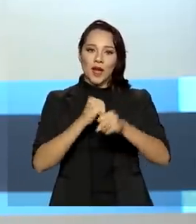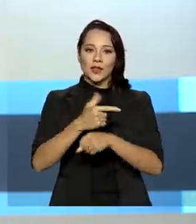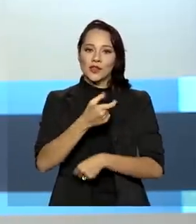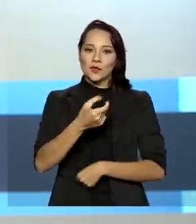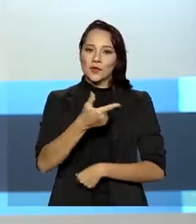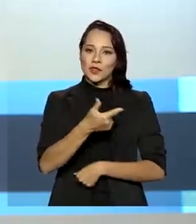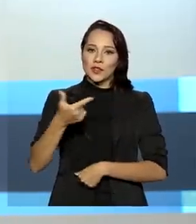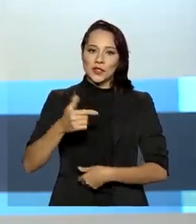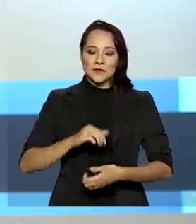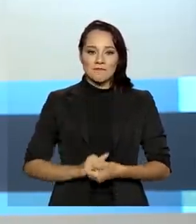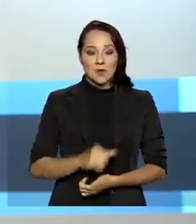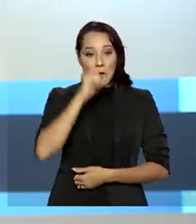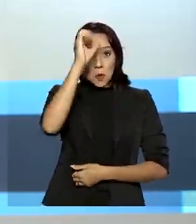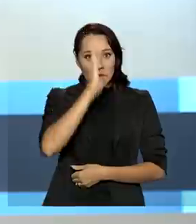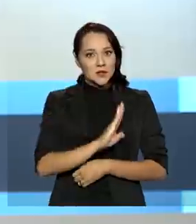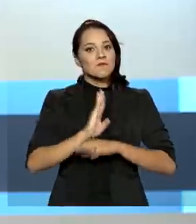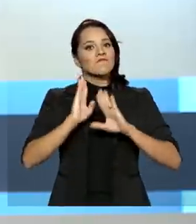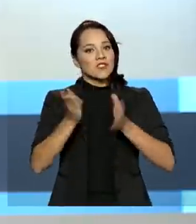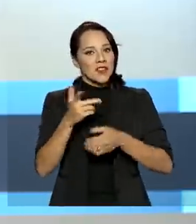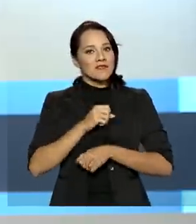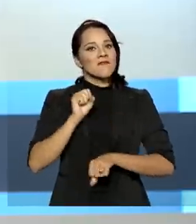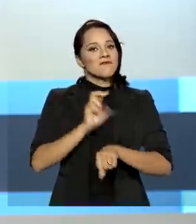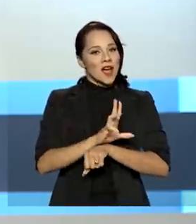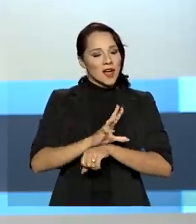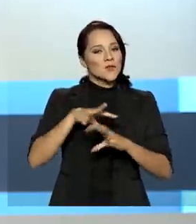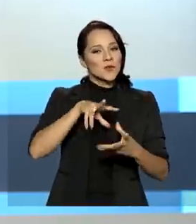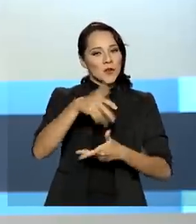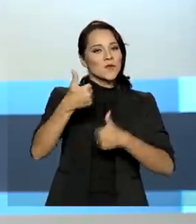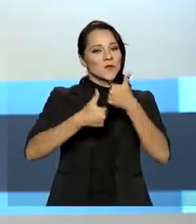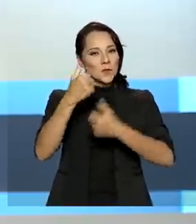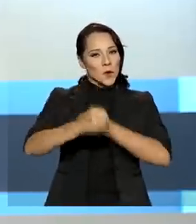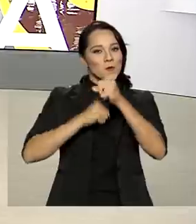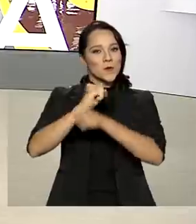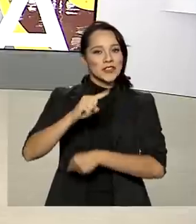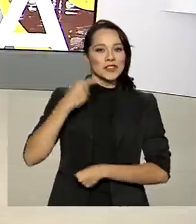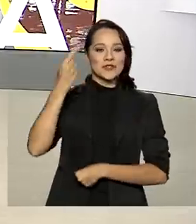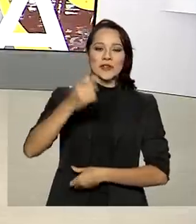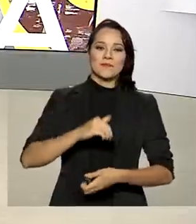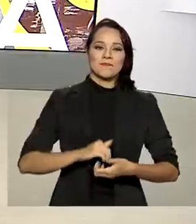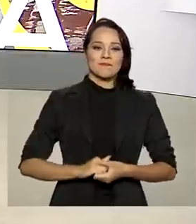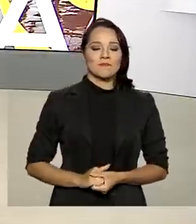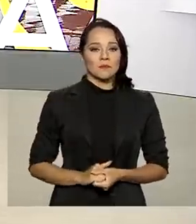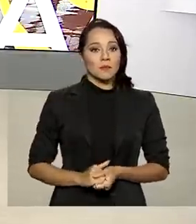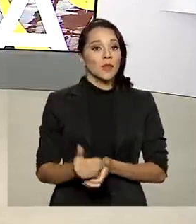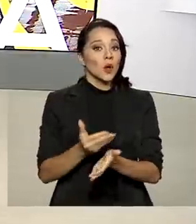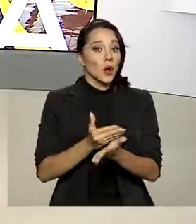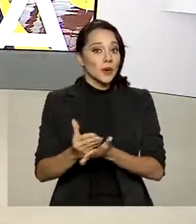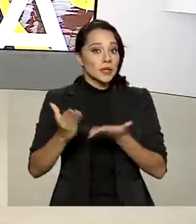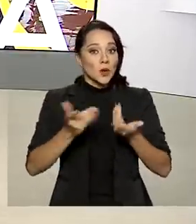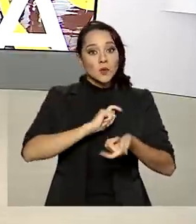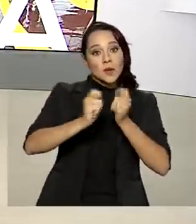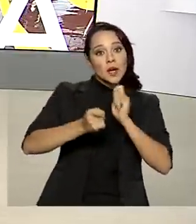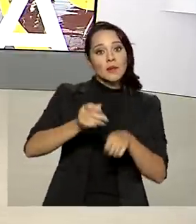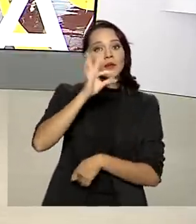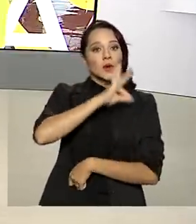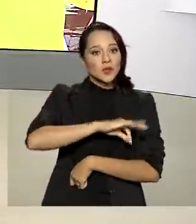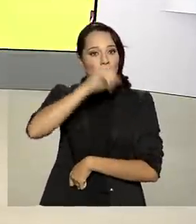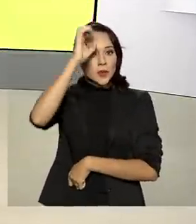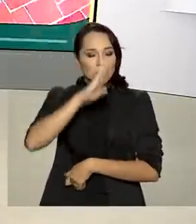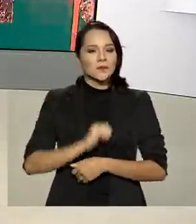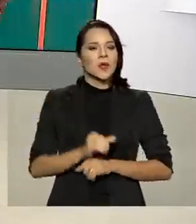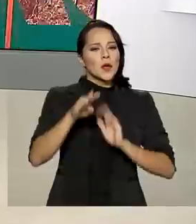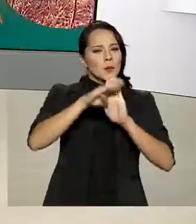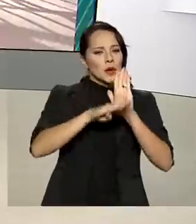2022. O Brasil já garantiu vaga no Mundial no ano que vem. Começa hoje o pagamento do Auxílio Brasil,